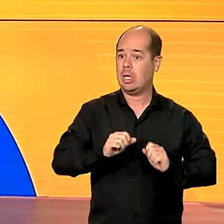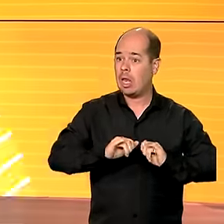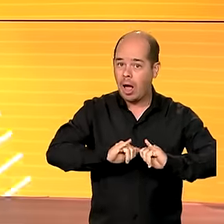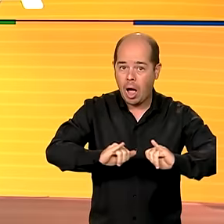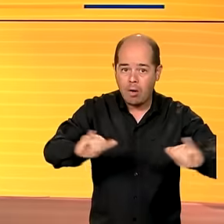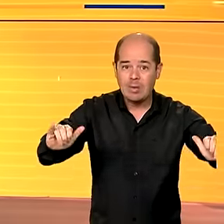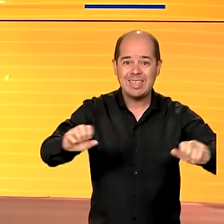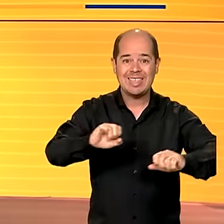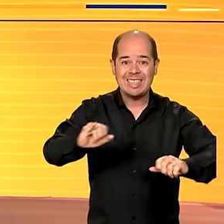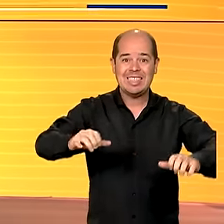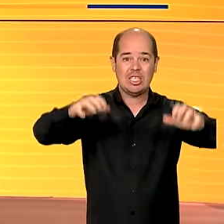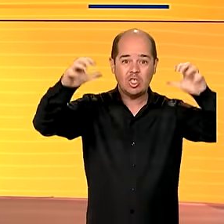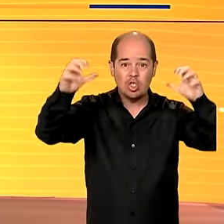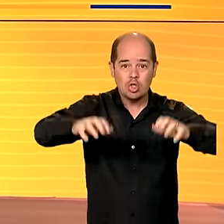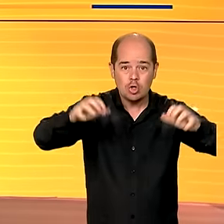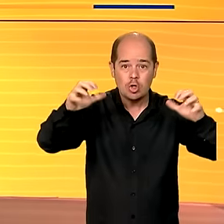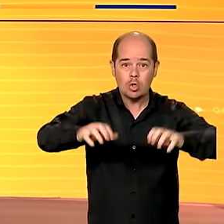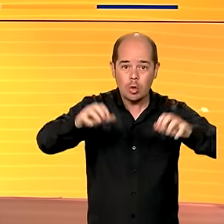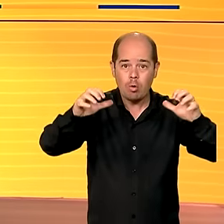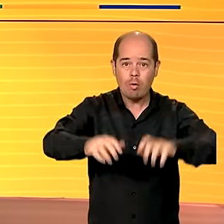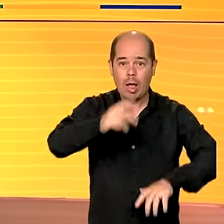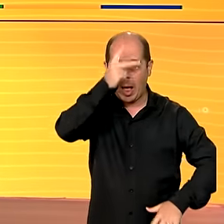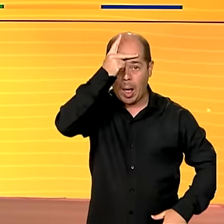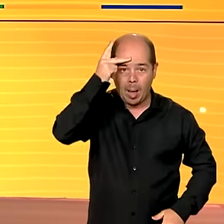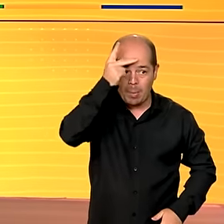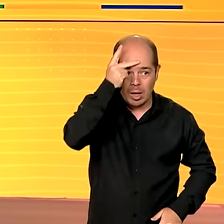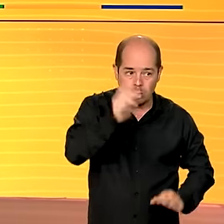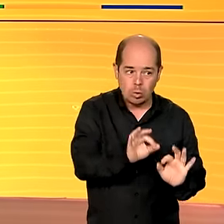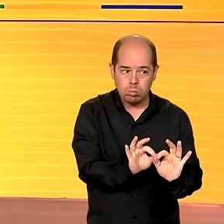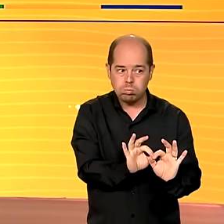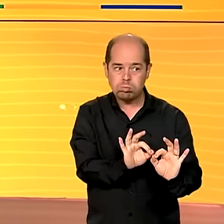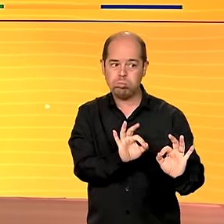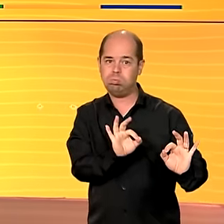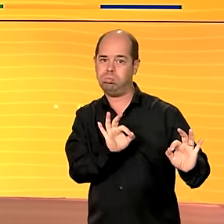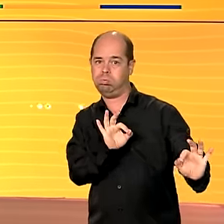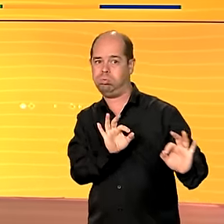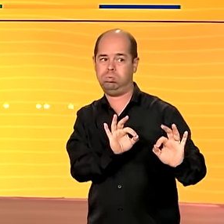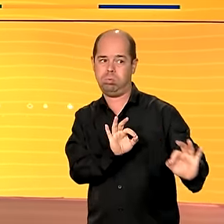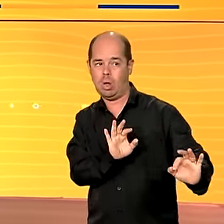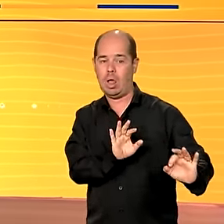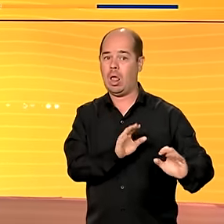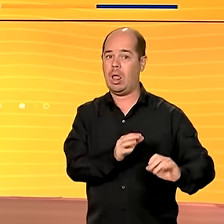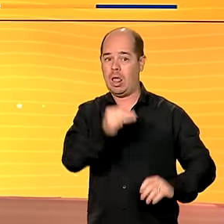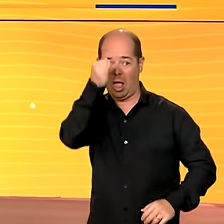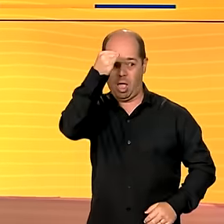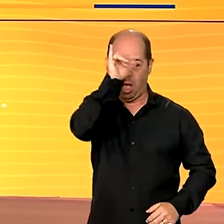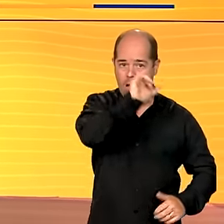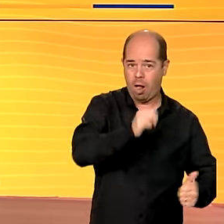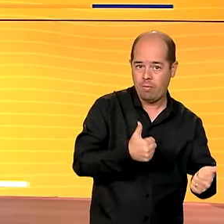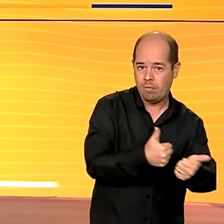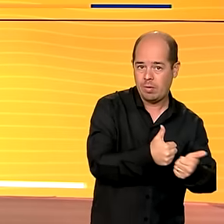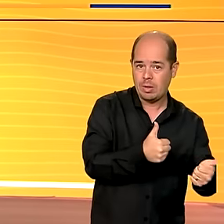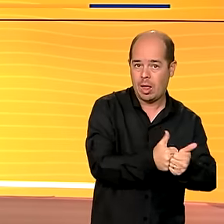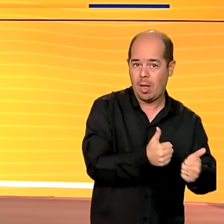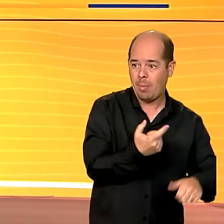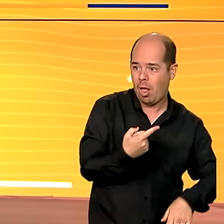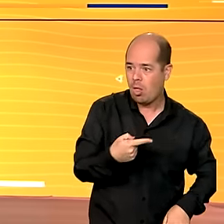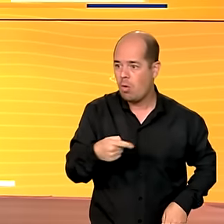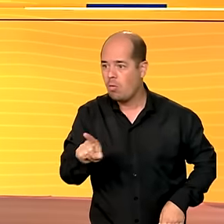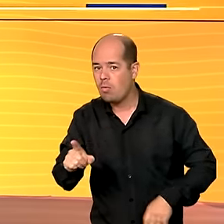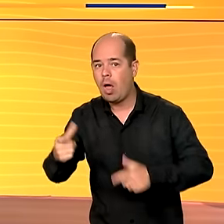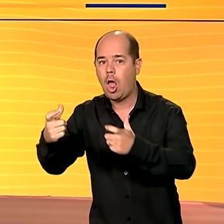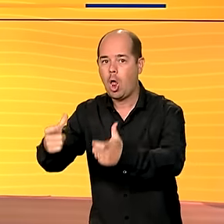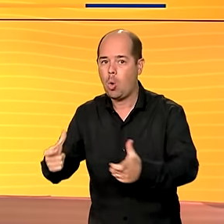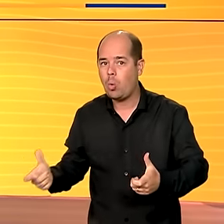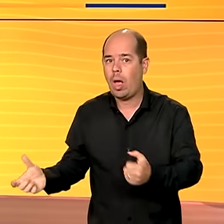população mantenha distância segura de trechos atingidos e procure um lugar seguro. Os serviços de emergência podem ser